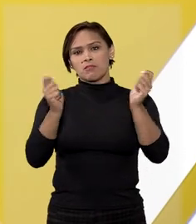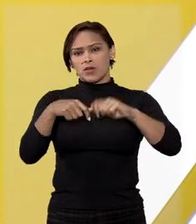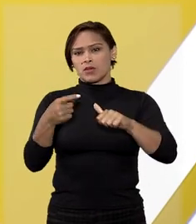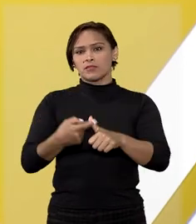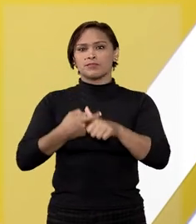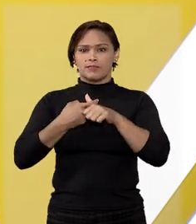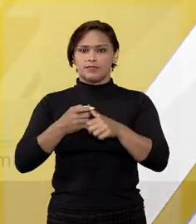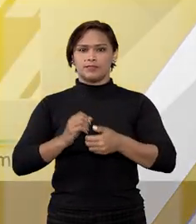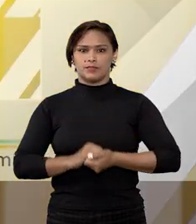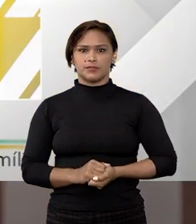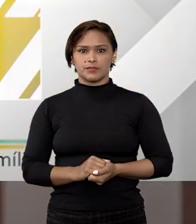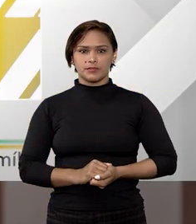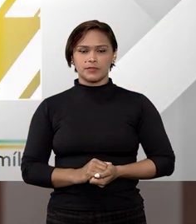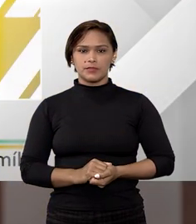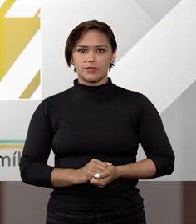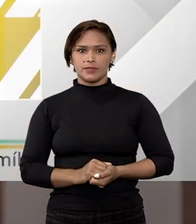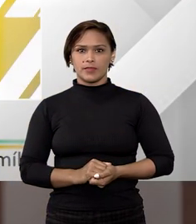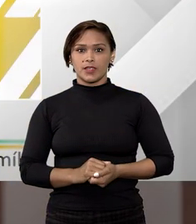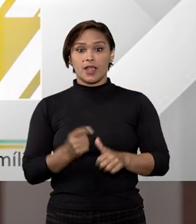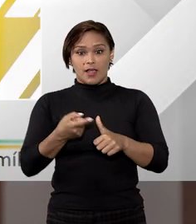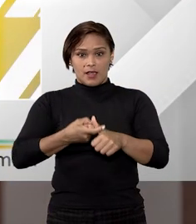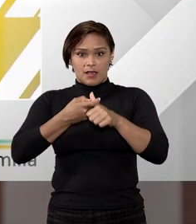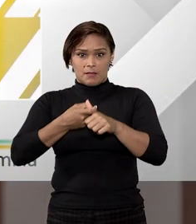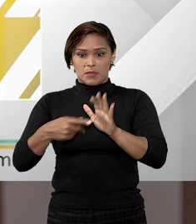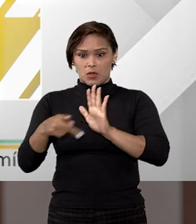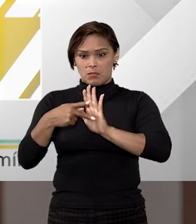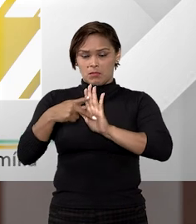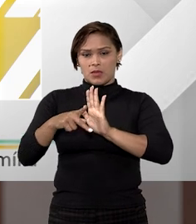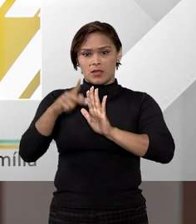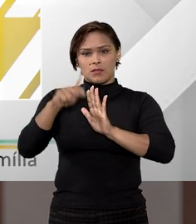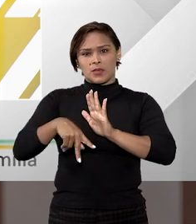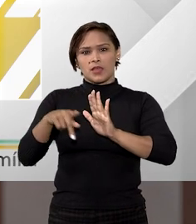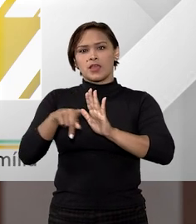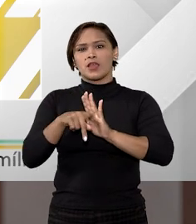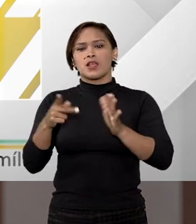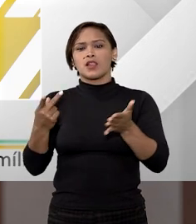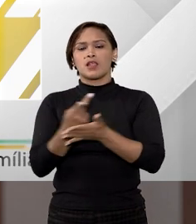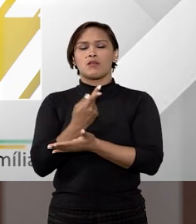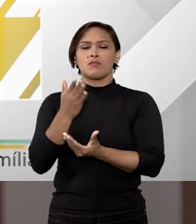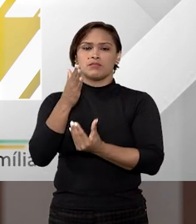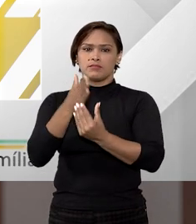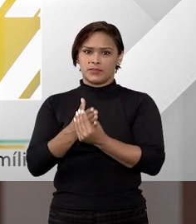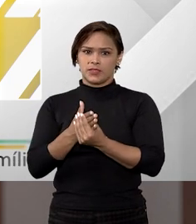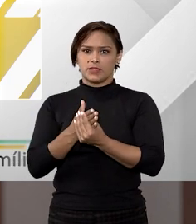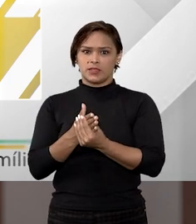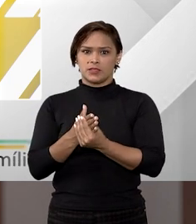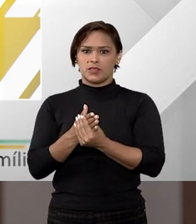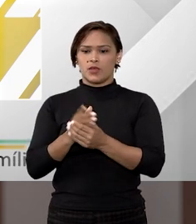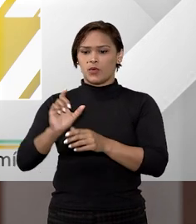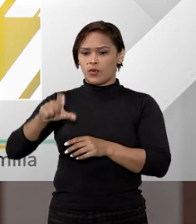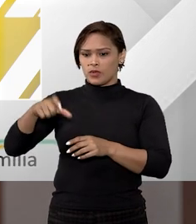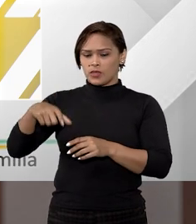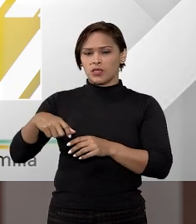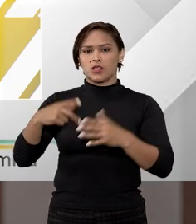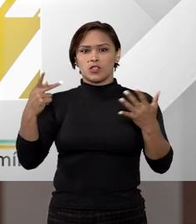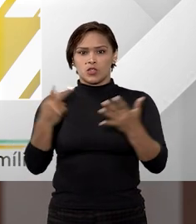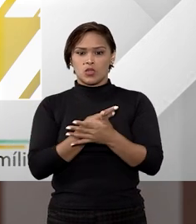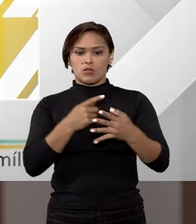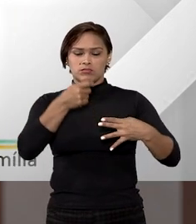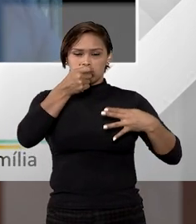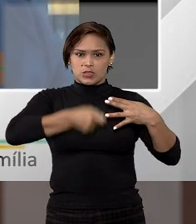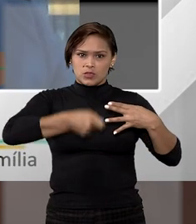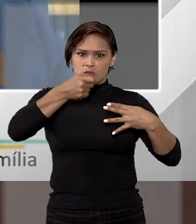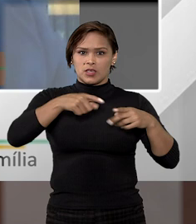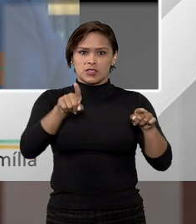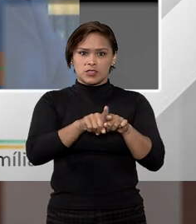empenhoráveis? Certo, Fátima. A penhora, ela é um ato processual, pelo qual o credor, em uma execução judicial,